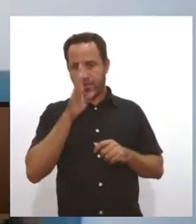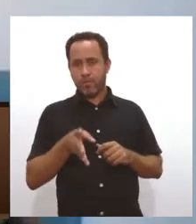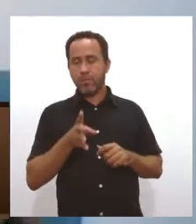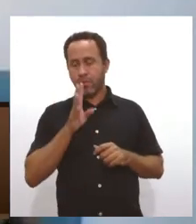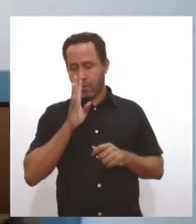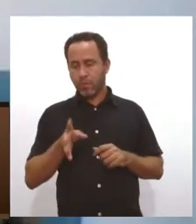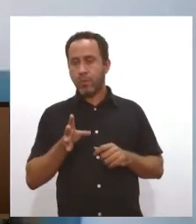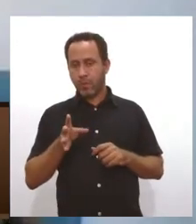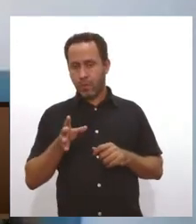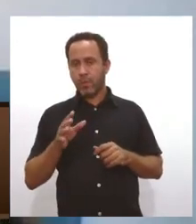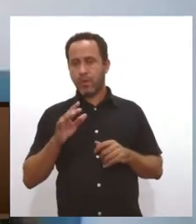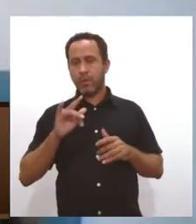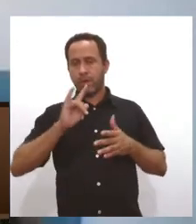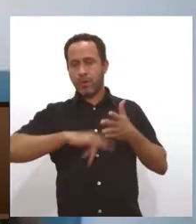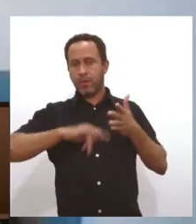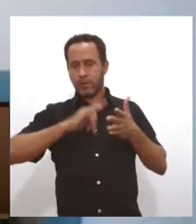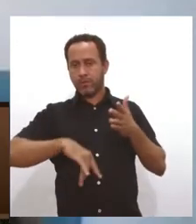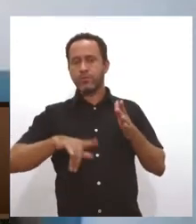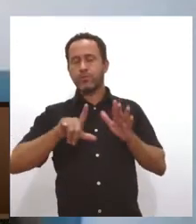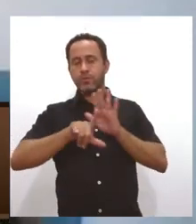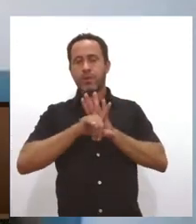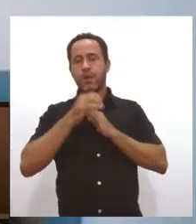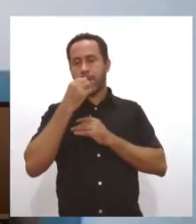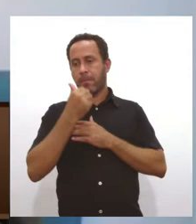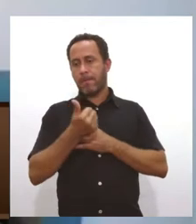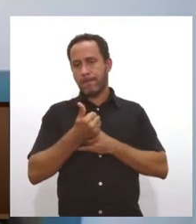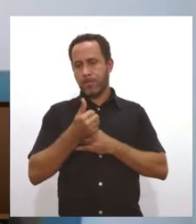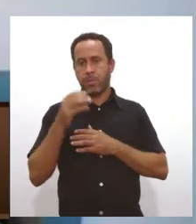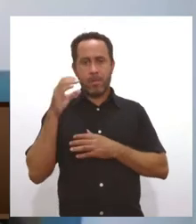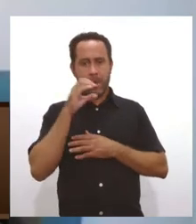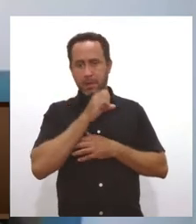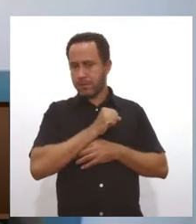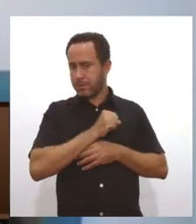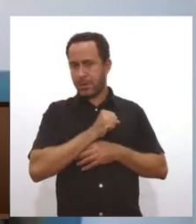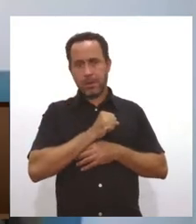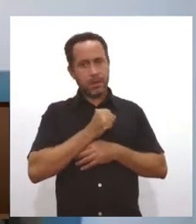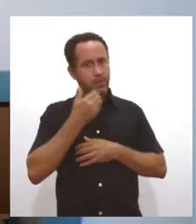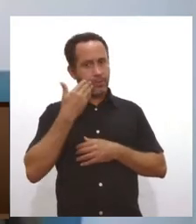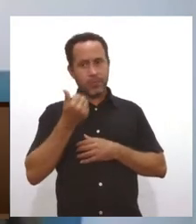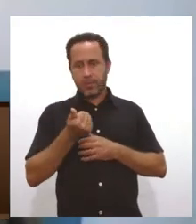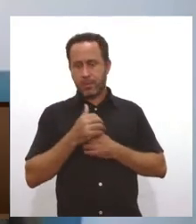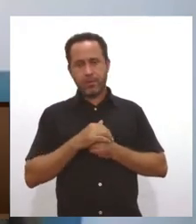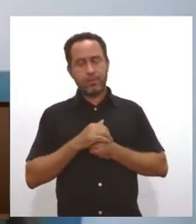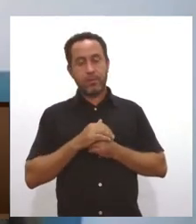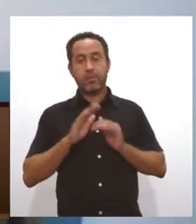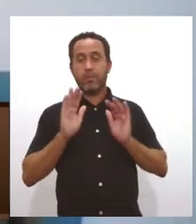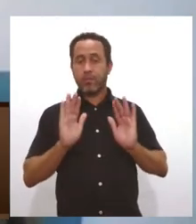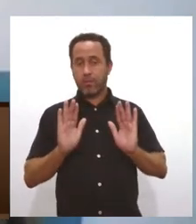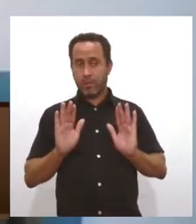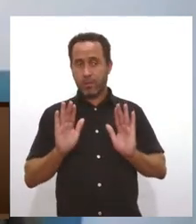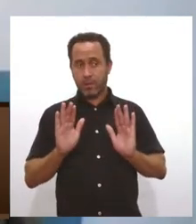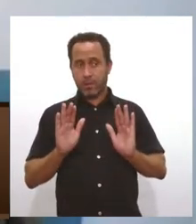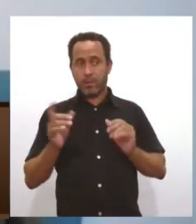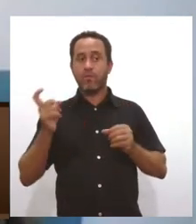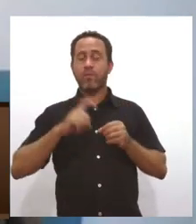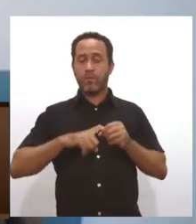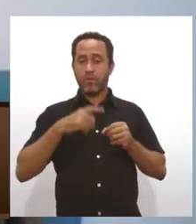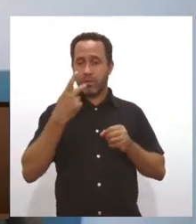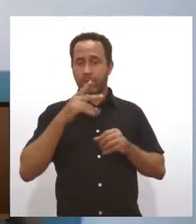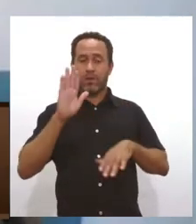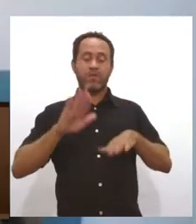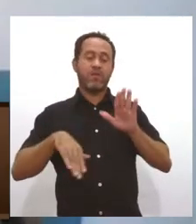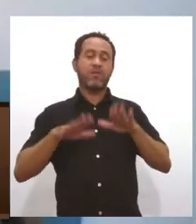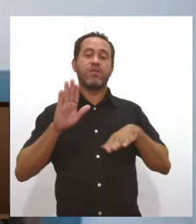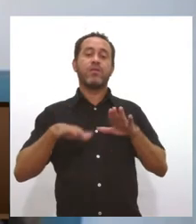licenciamento viável, né? Essa licença mais rápida de forma viável. Porém, volto a dizer, vai depender